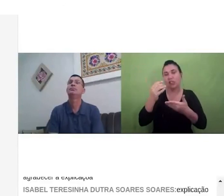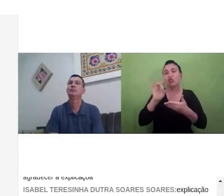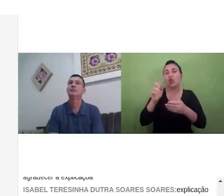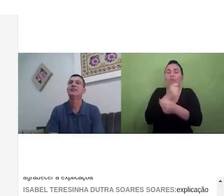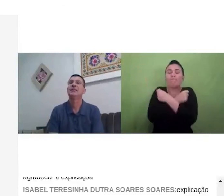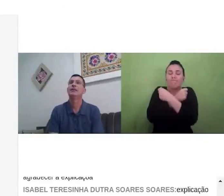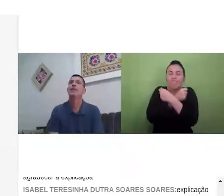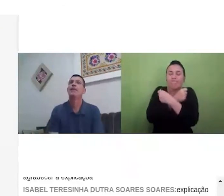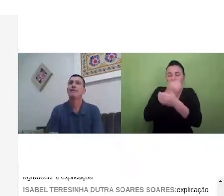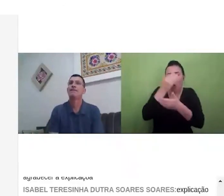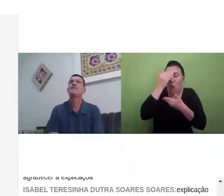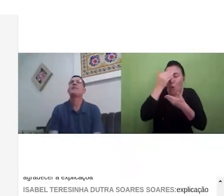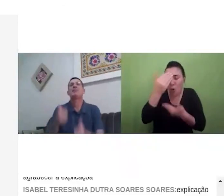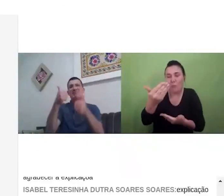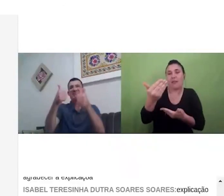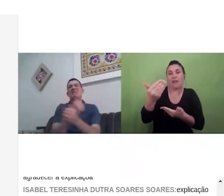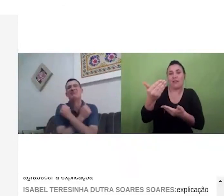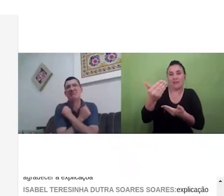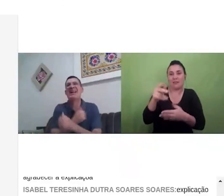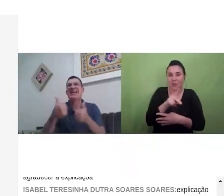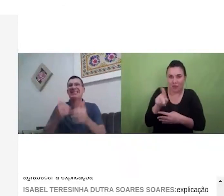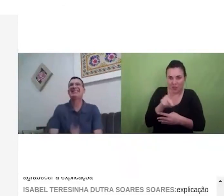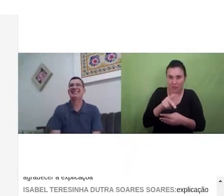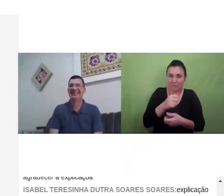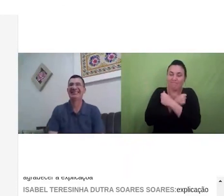obrigada pela presença professora Helena um prazer